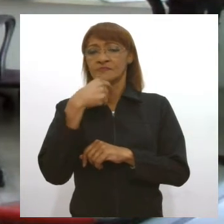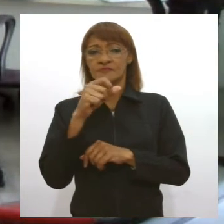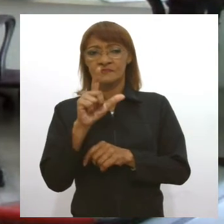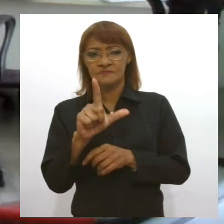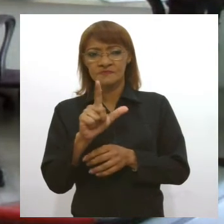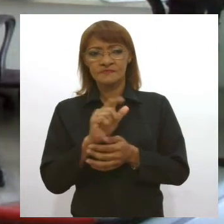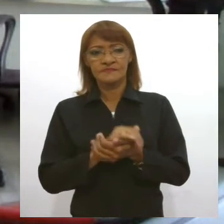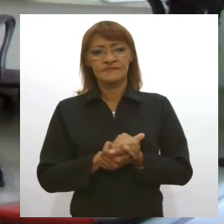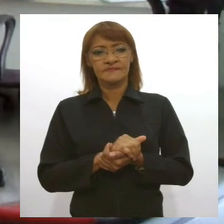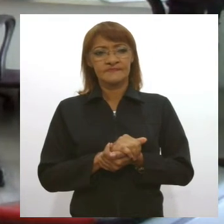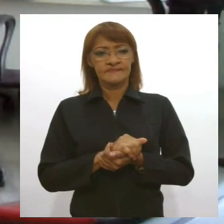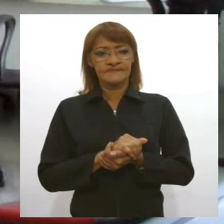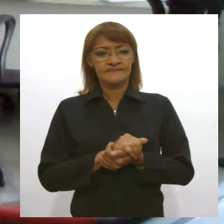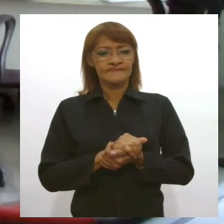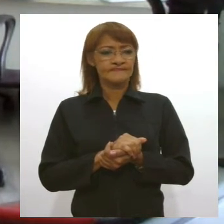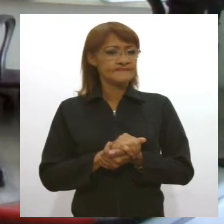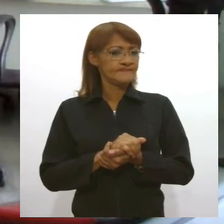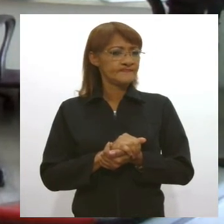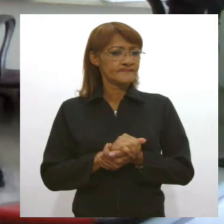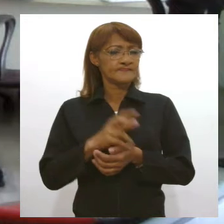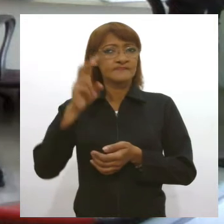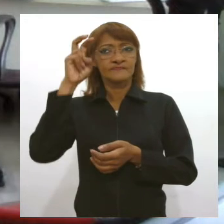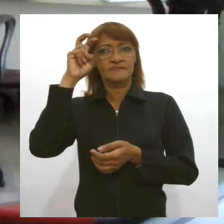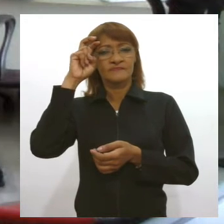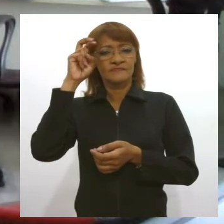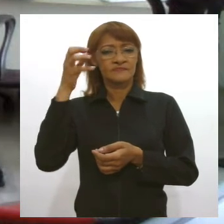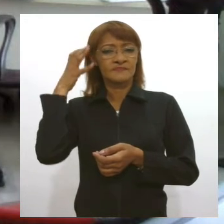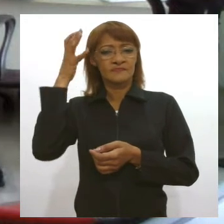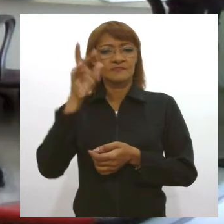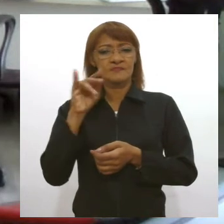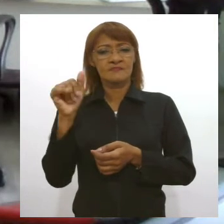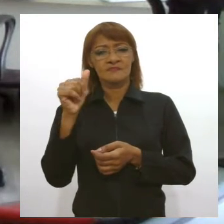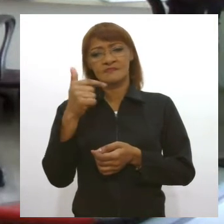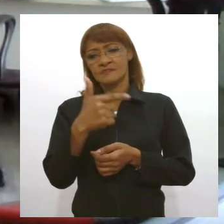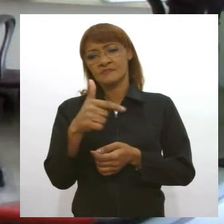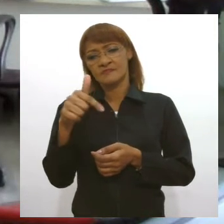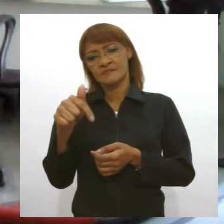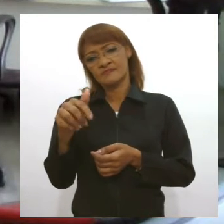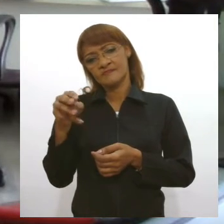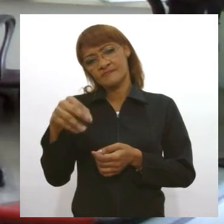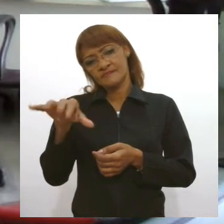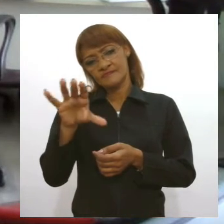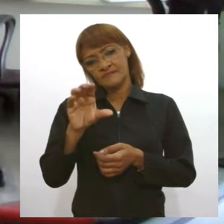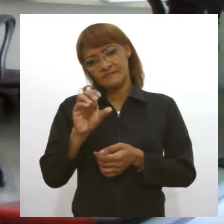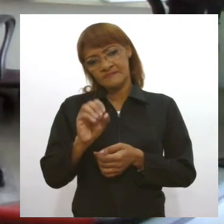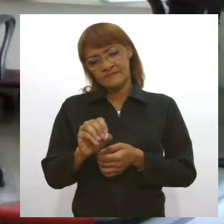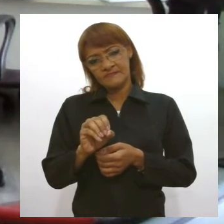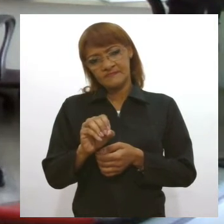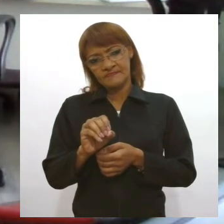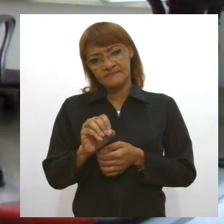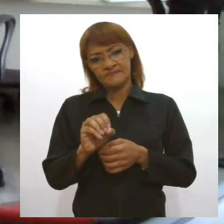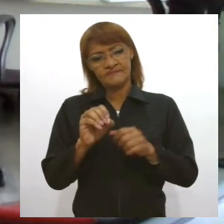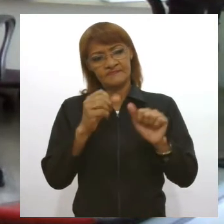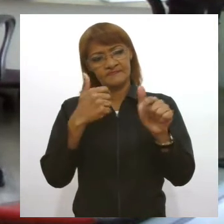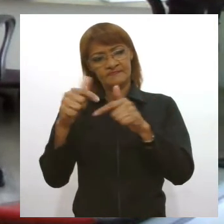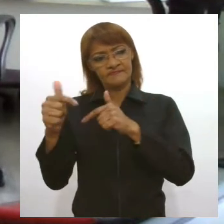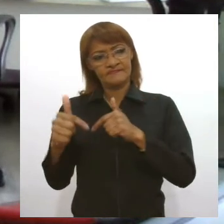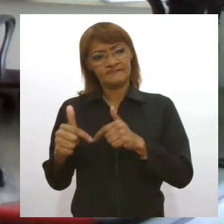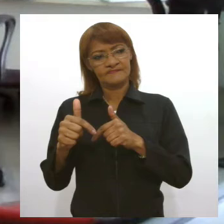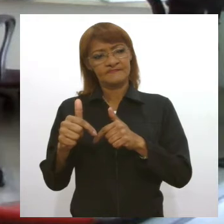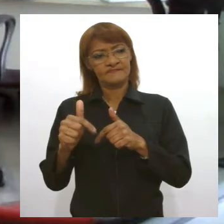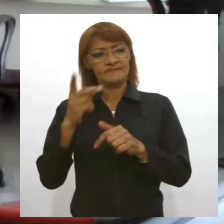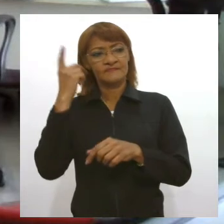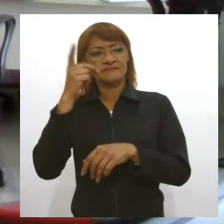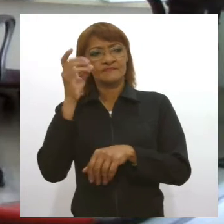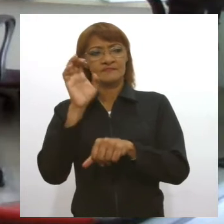a programa de rádio na última quinta-feira, dia 27 de maio. Na ocasião, ele realçou o trabalho desenvolvido pelos deputados estaduais